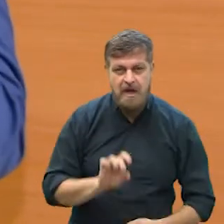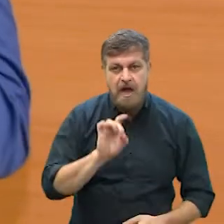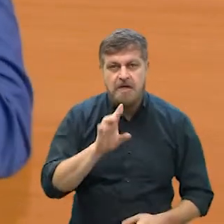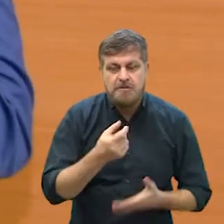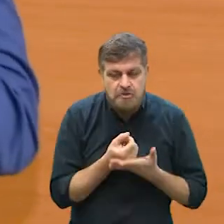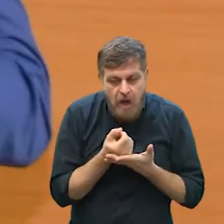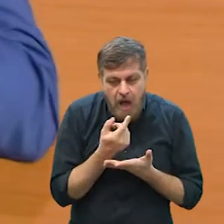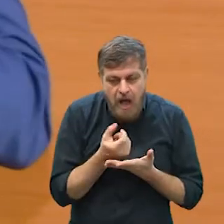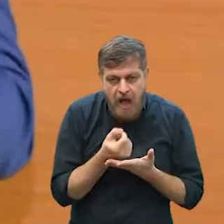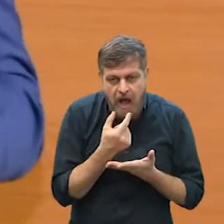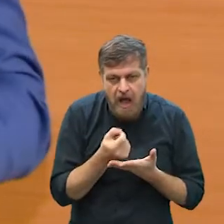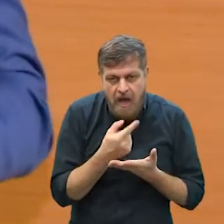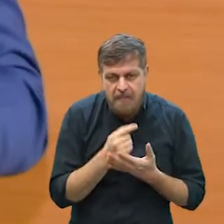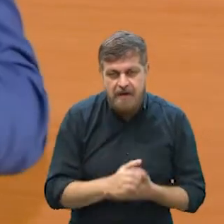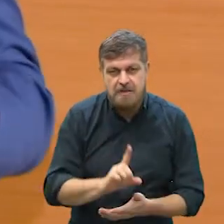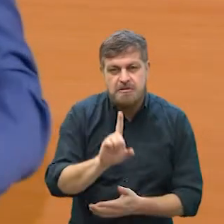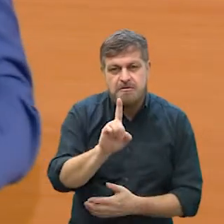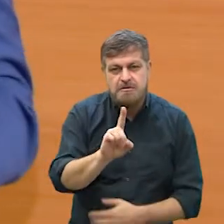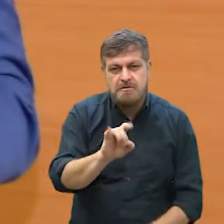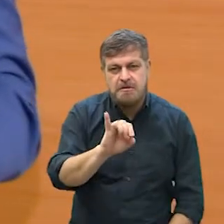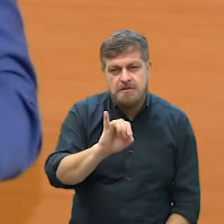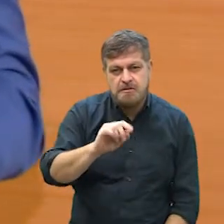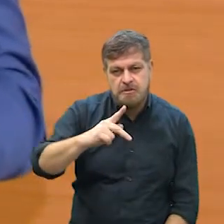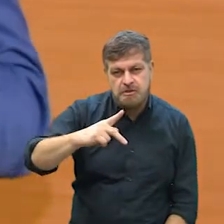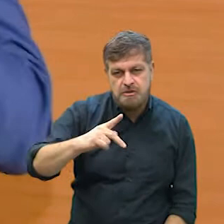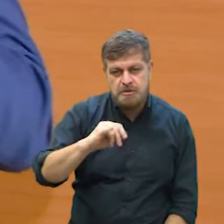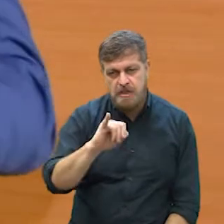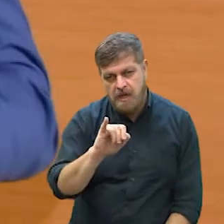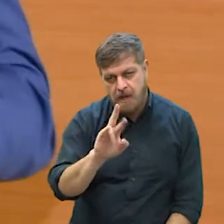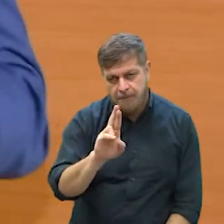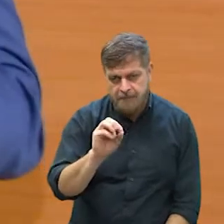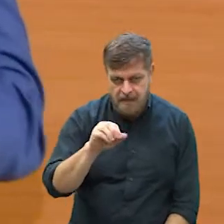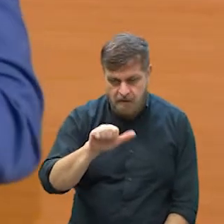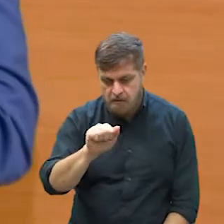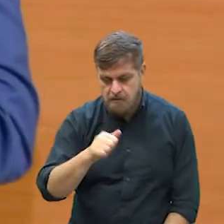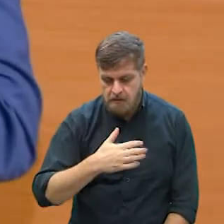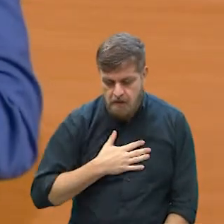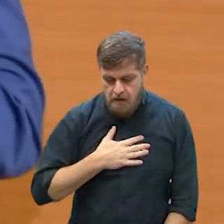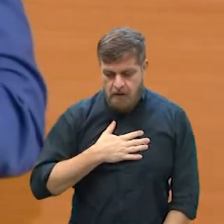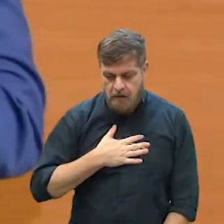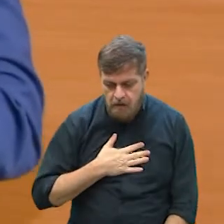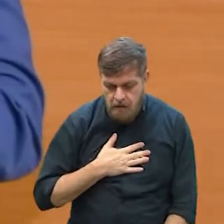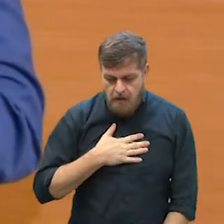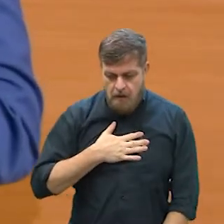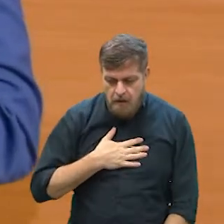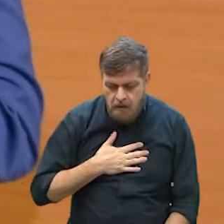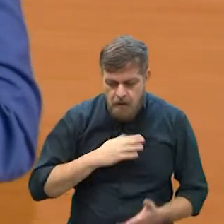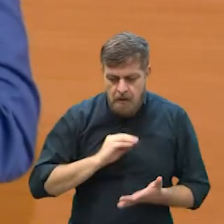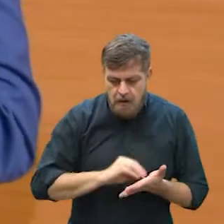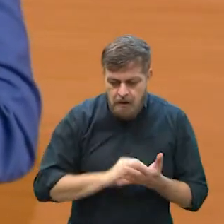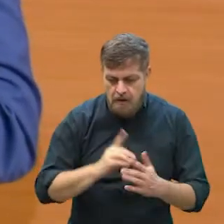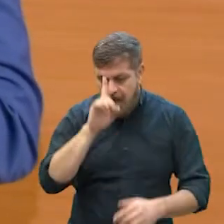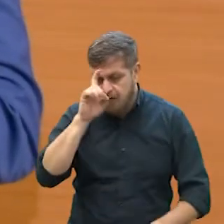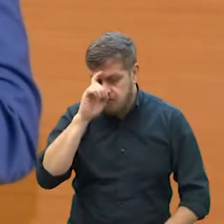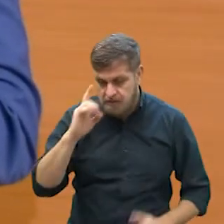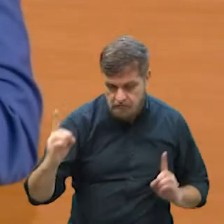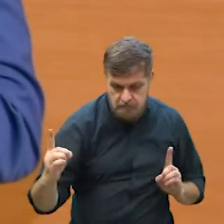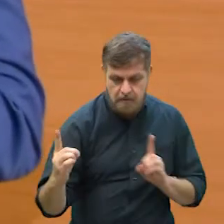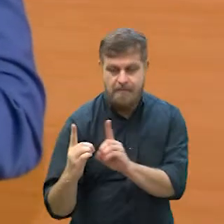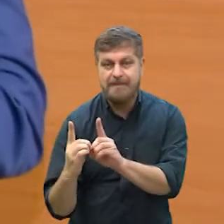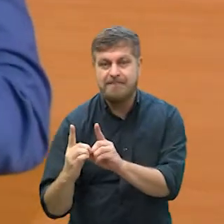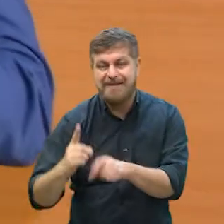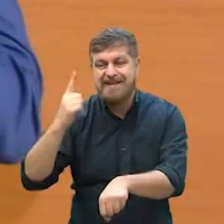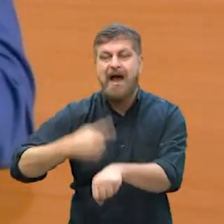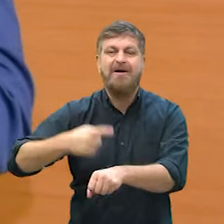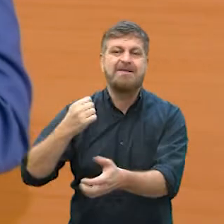apenas uma medicação, que é o dipirona. E aí, quando você estivesse com falta de ar, você retornaria para o hospital, mas aí,